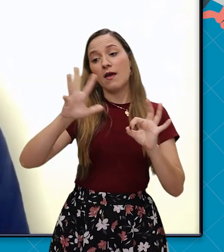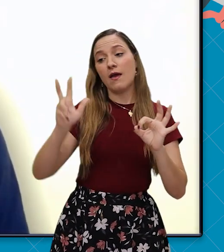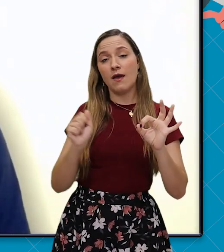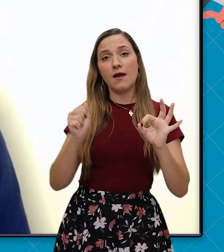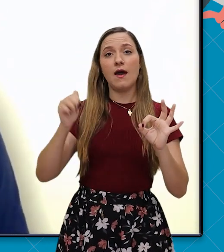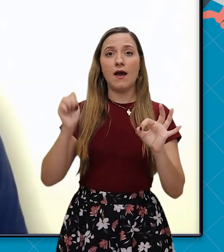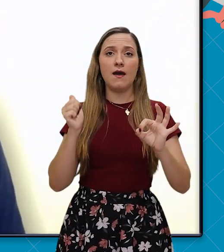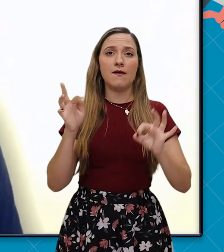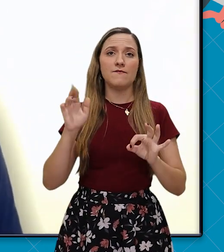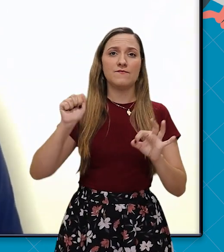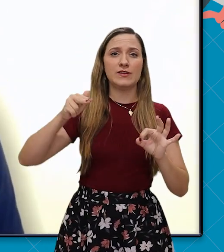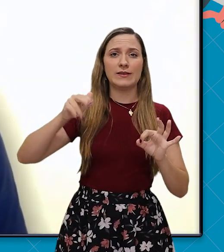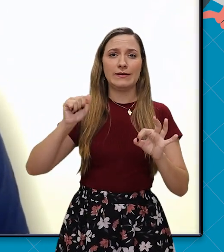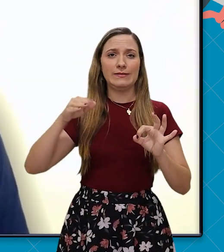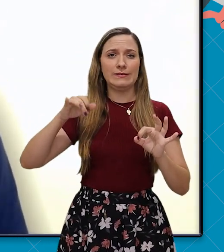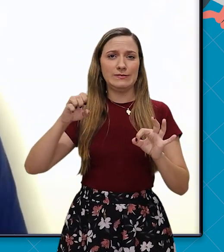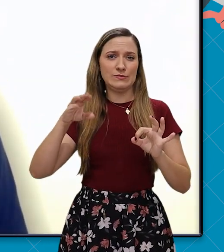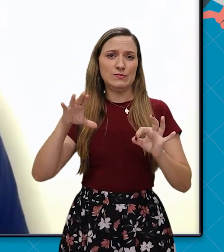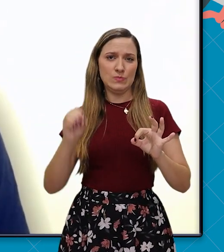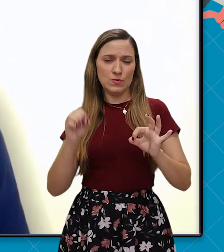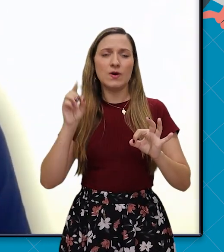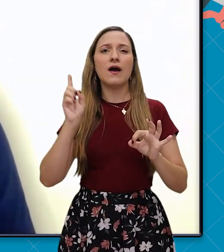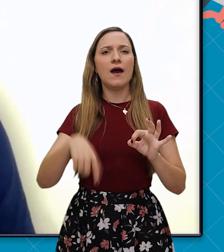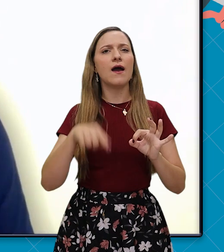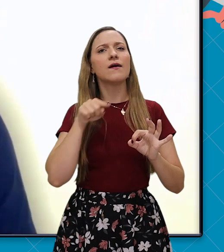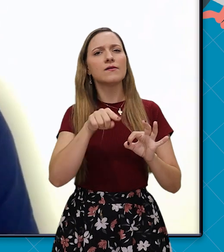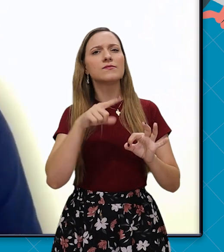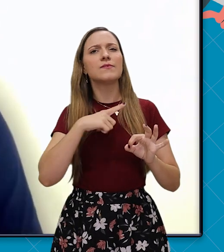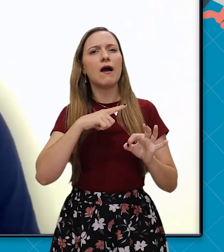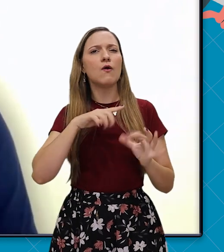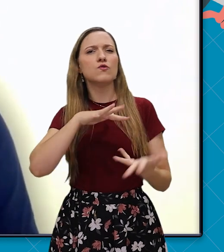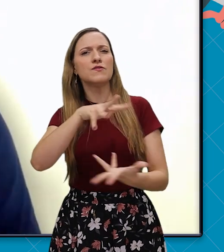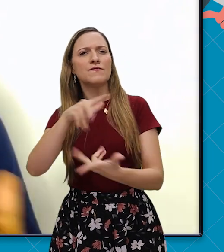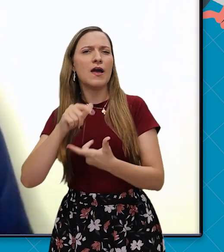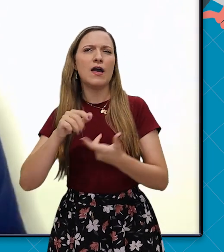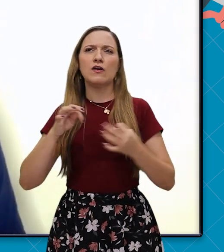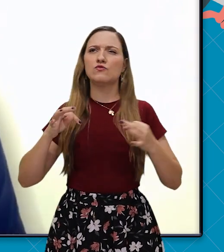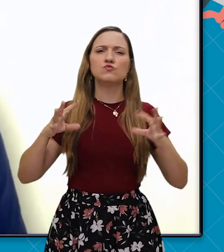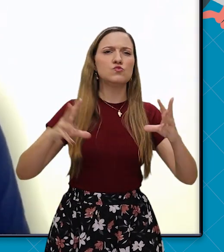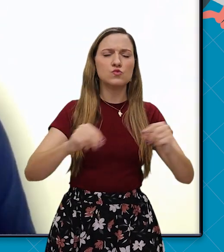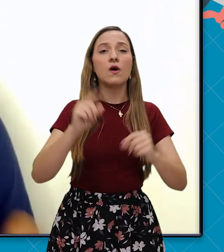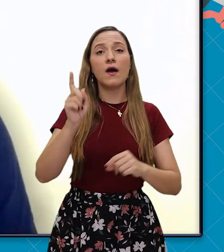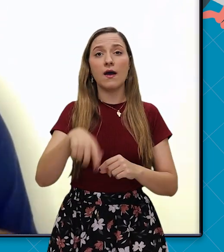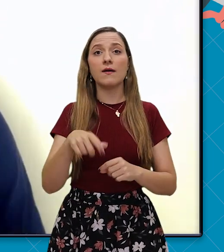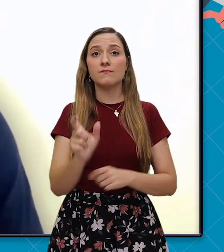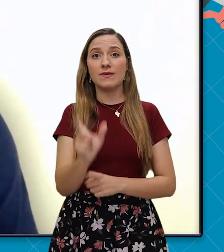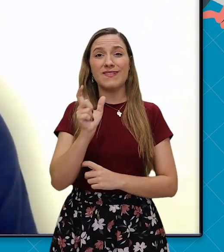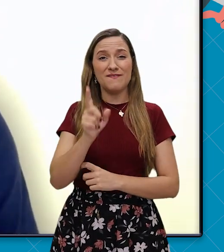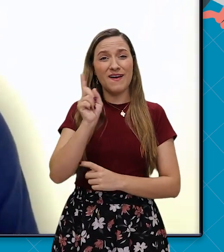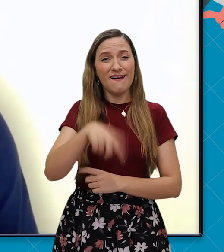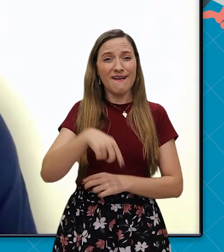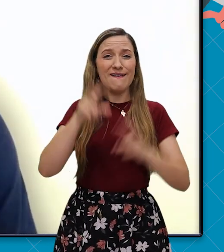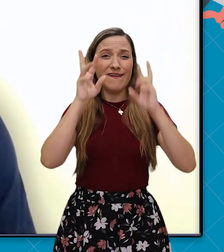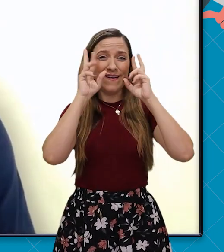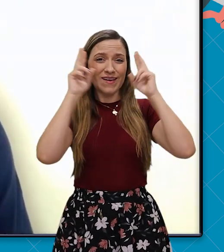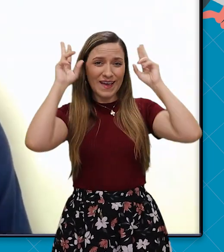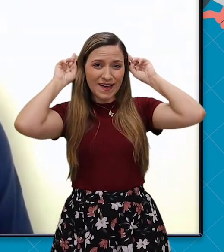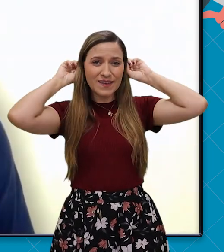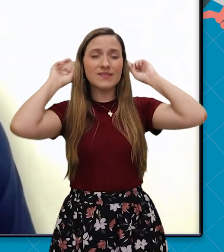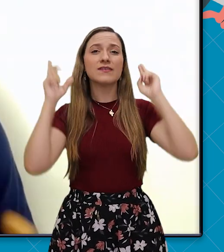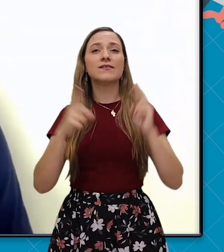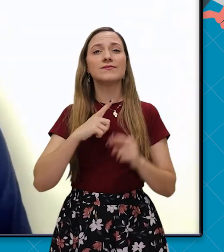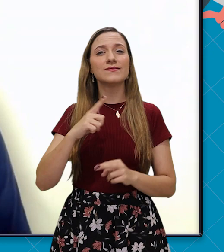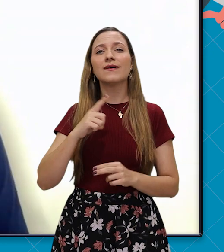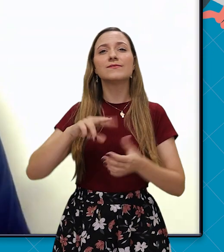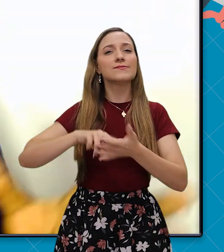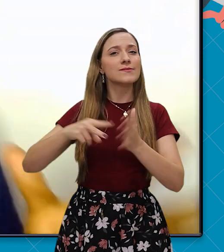de todo, universo, tudo. Então, é uma palavra grega e juntando ao Panafricanismo